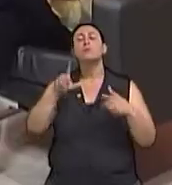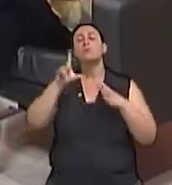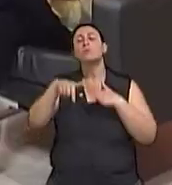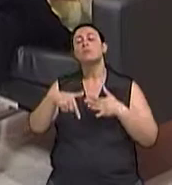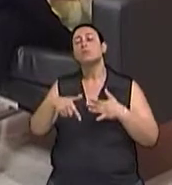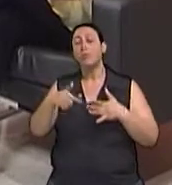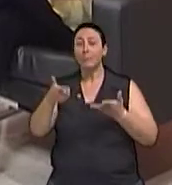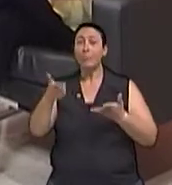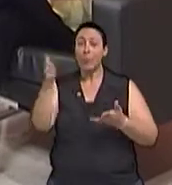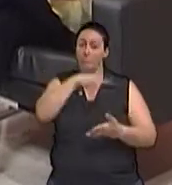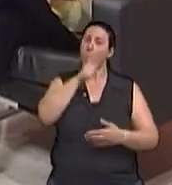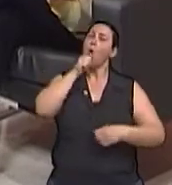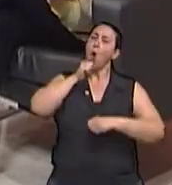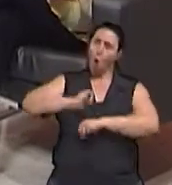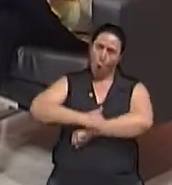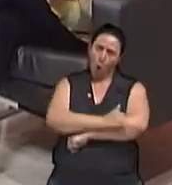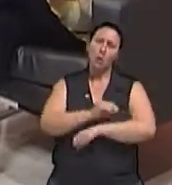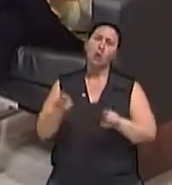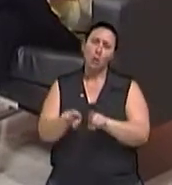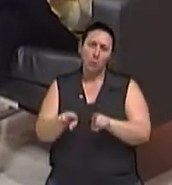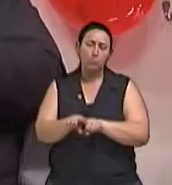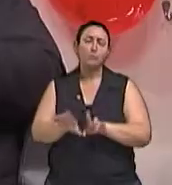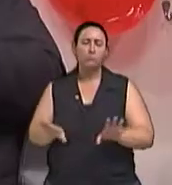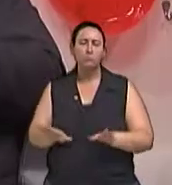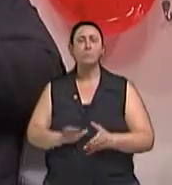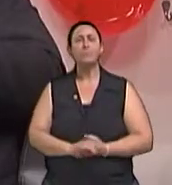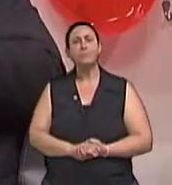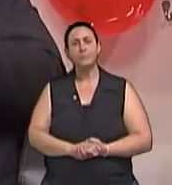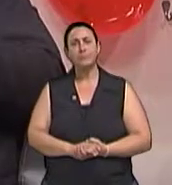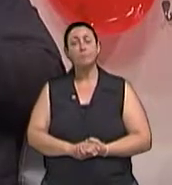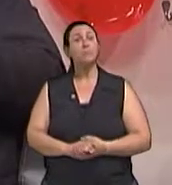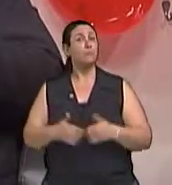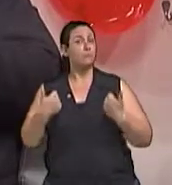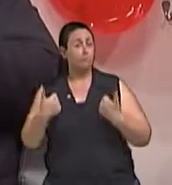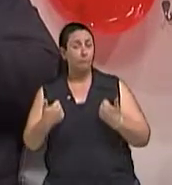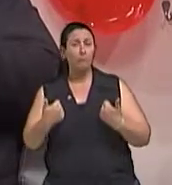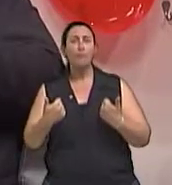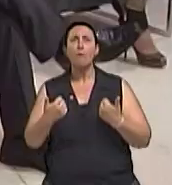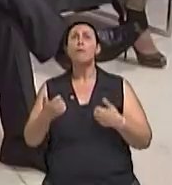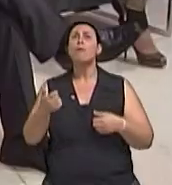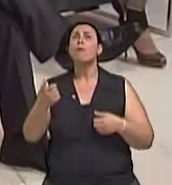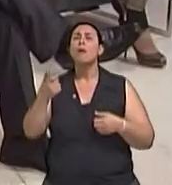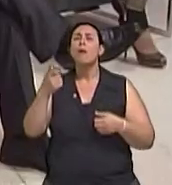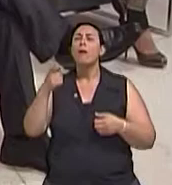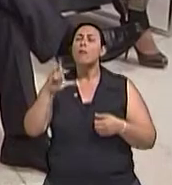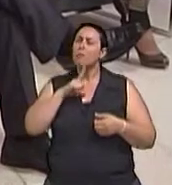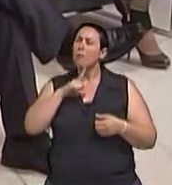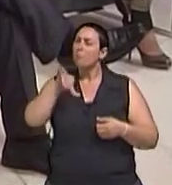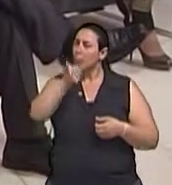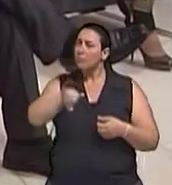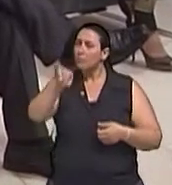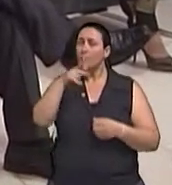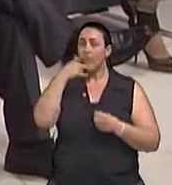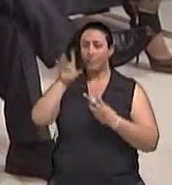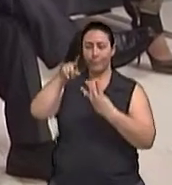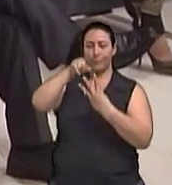Mulheres obesas, claro, também. Claro, claro. Mas vamos falar então aí de um trio que é fundamental.